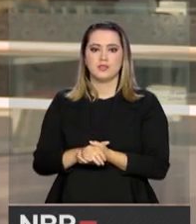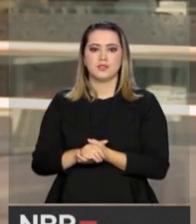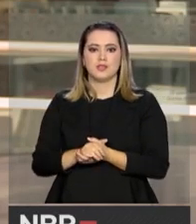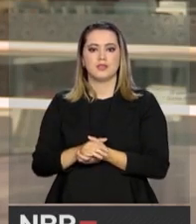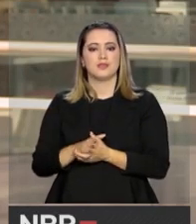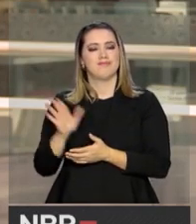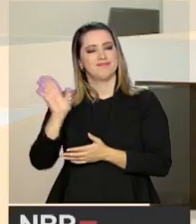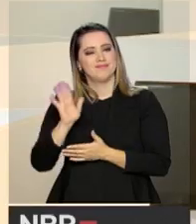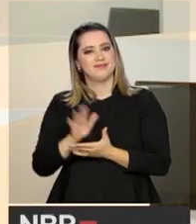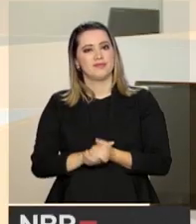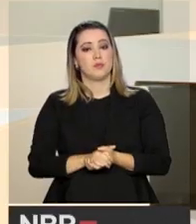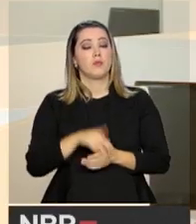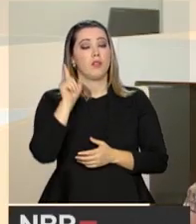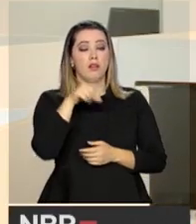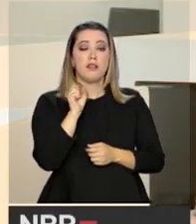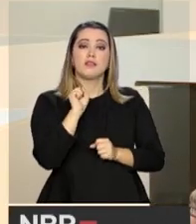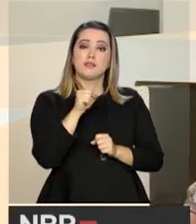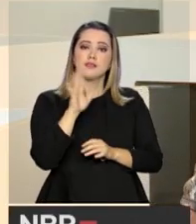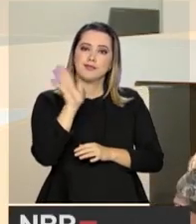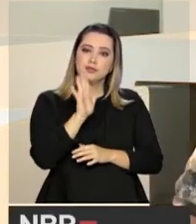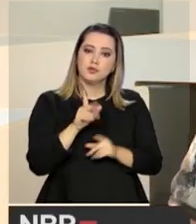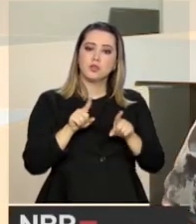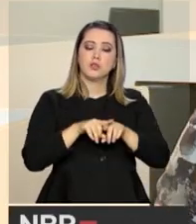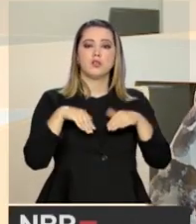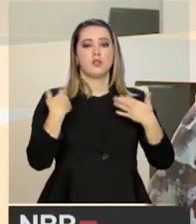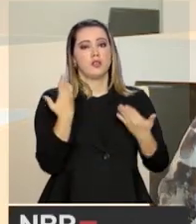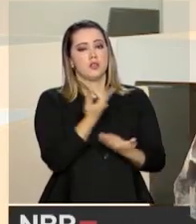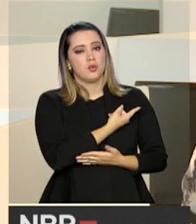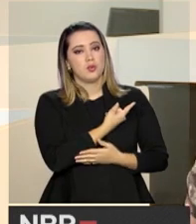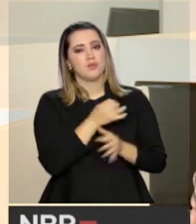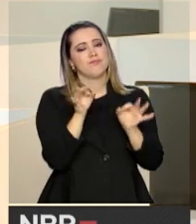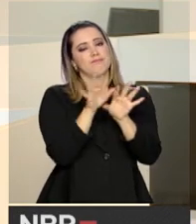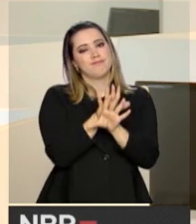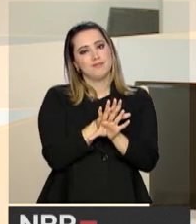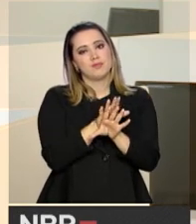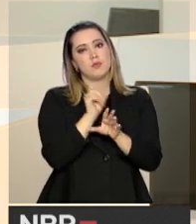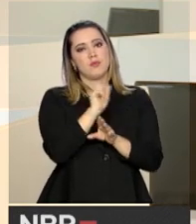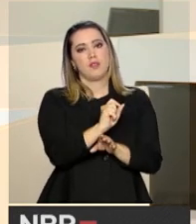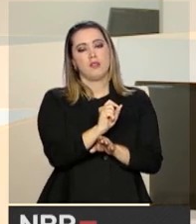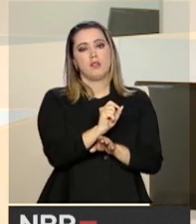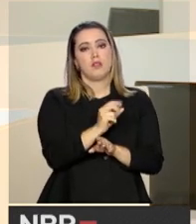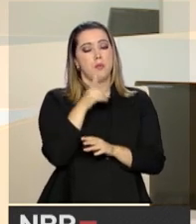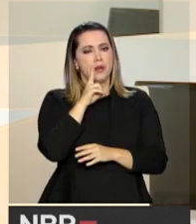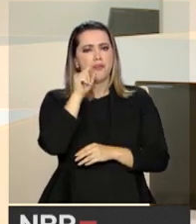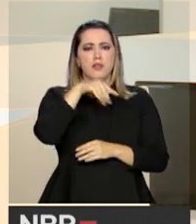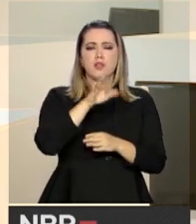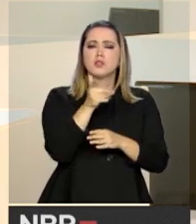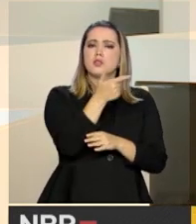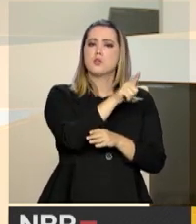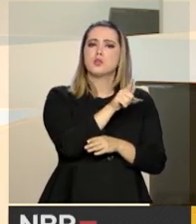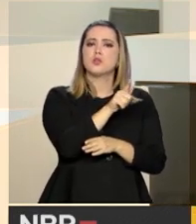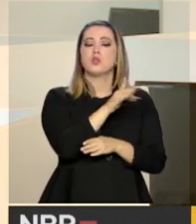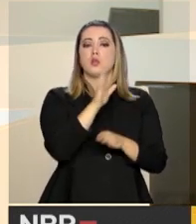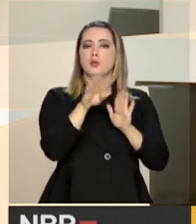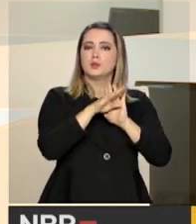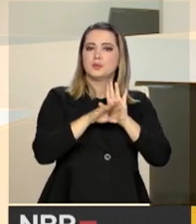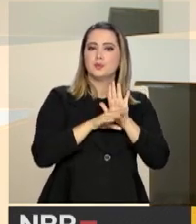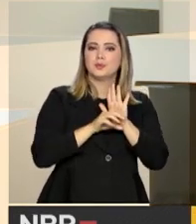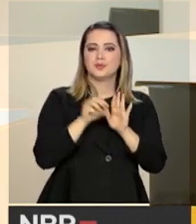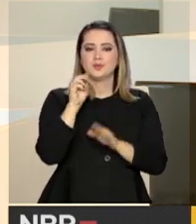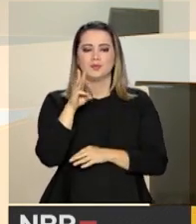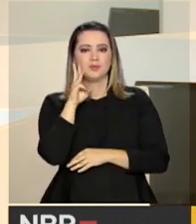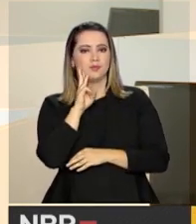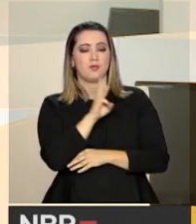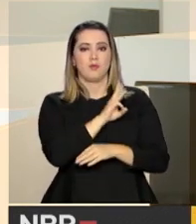até a próxima. É isso aí, até a próxima. Bom, e nós ficamos por aqui. Para rever esse e outros programas, é só